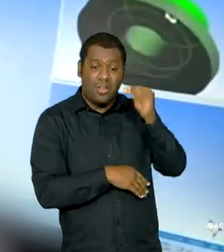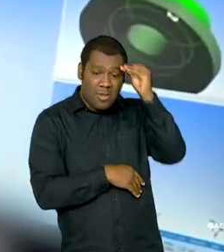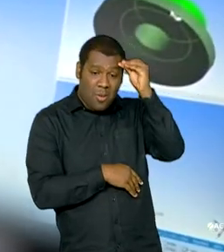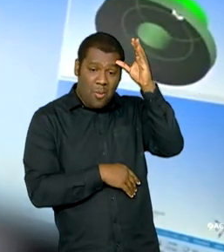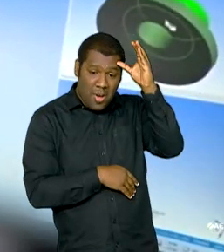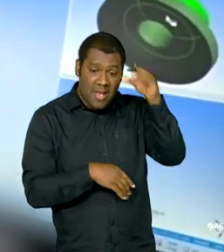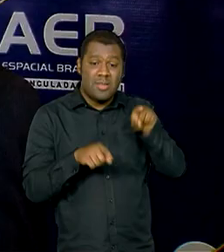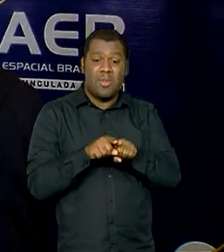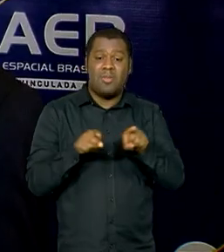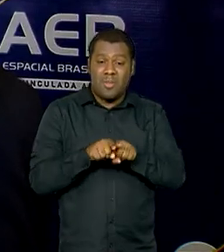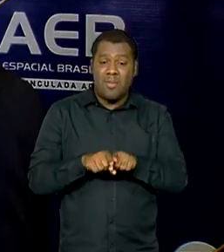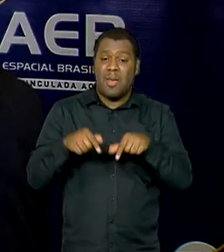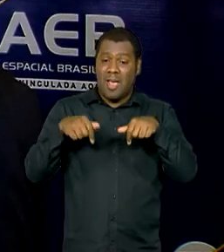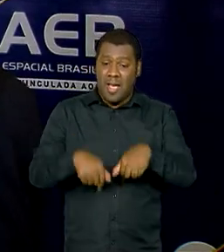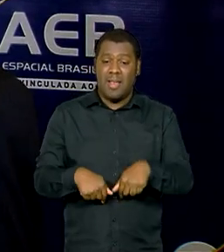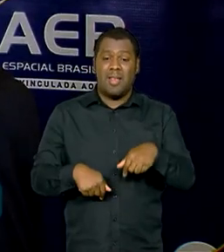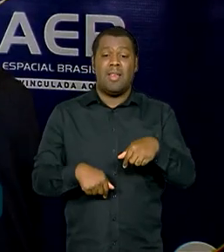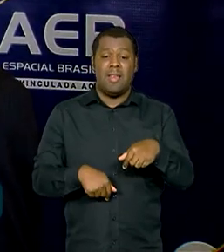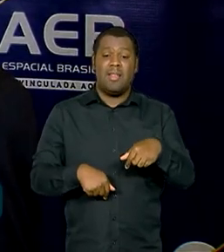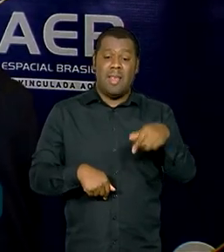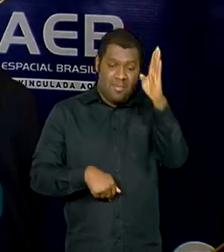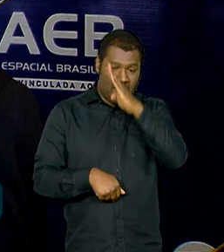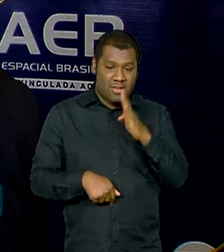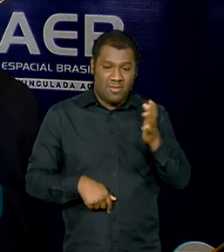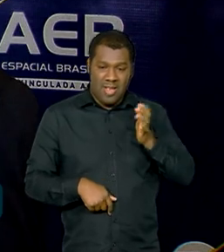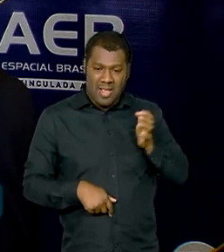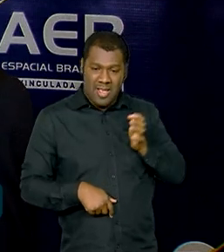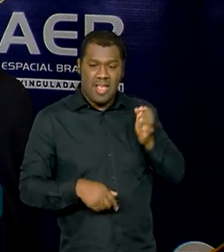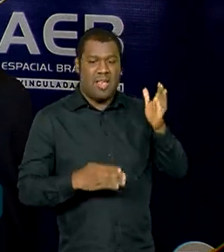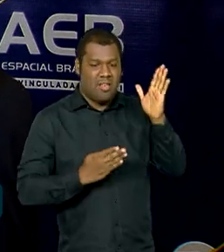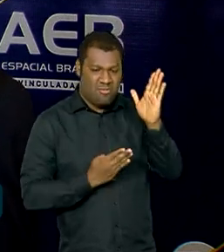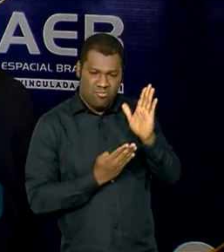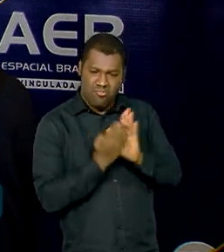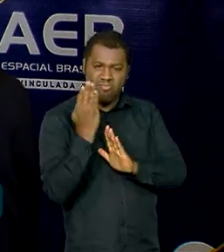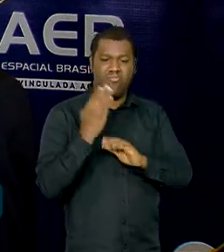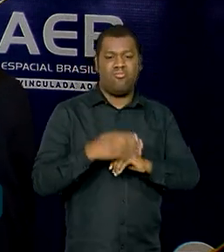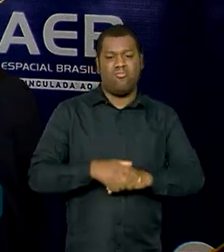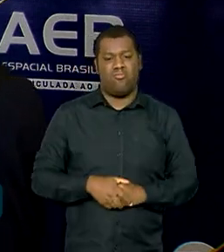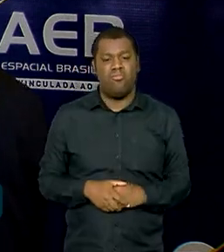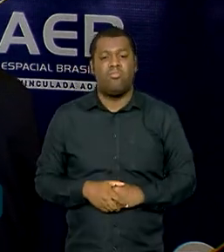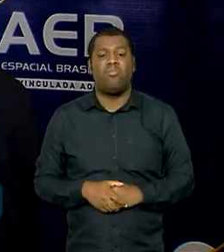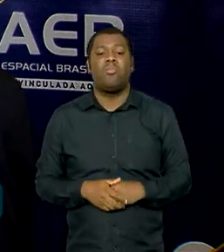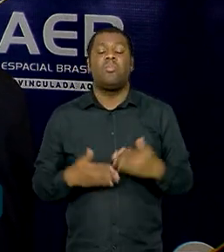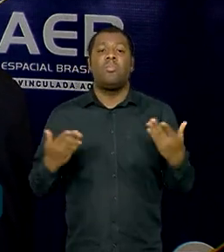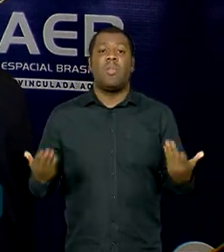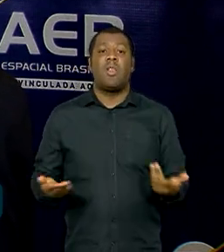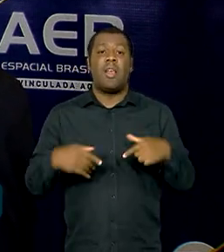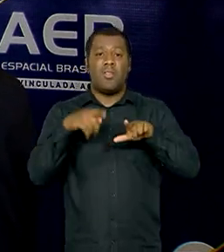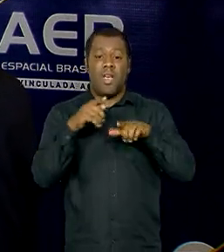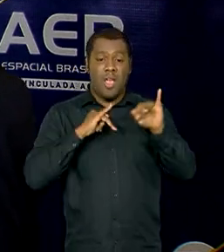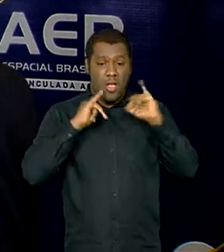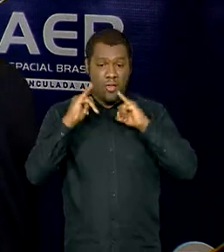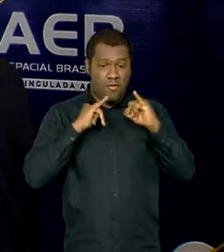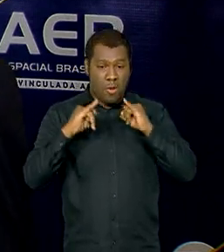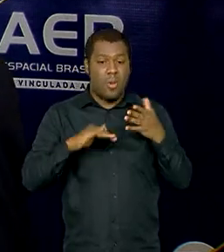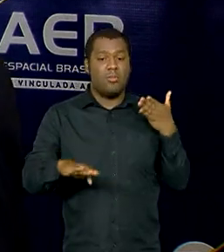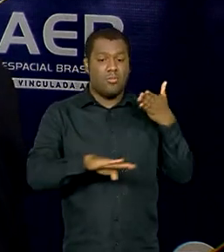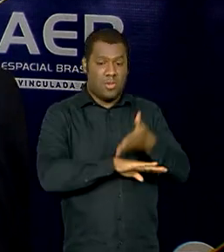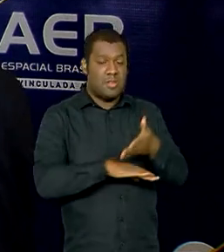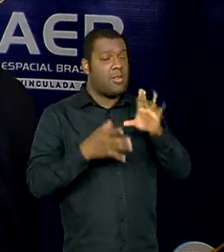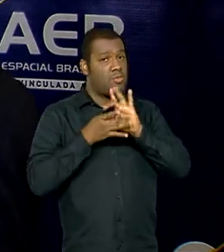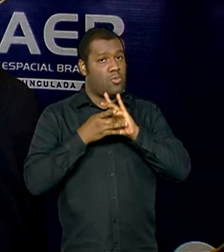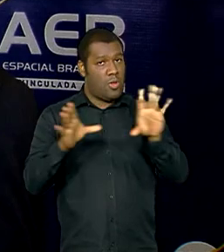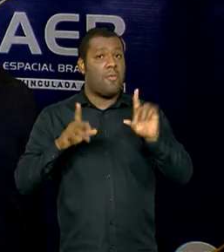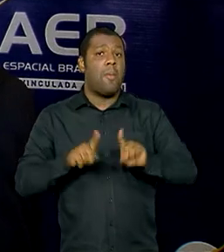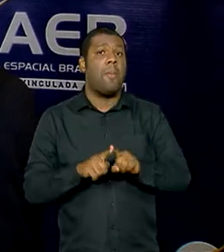riqueza para o país. Os dados dos satélites brasileiros são livres para livre acesso. Qualquer um pode utilizá-los. A